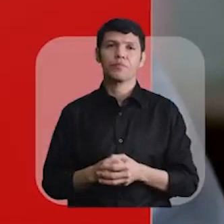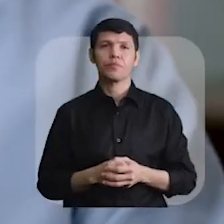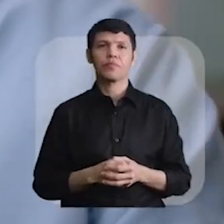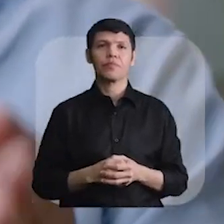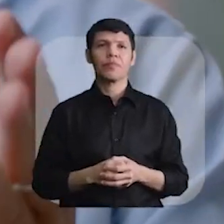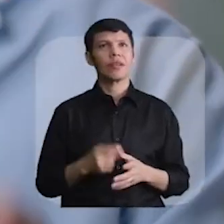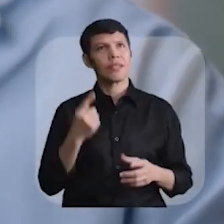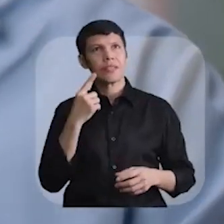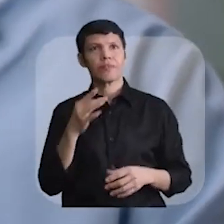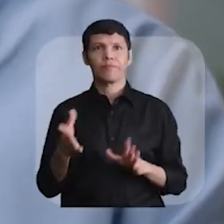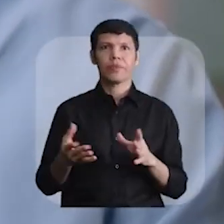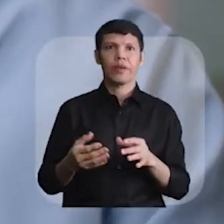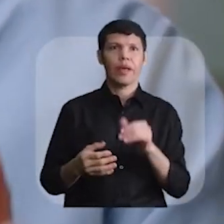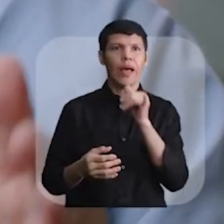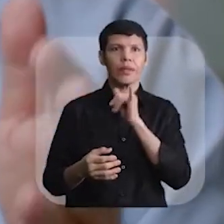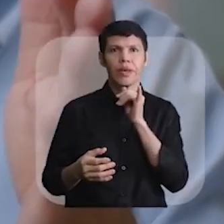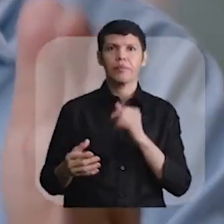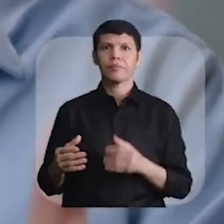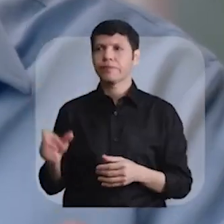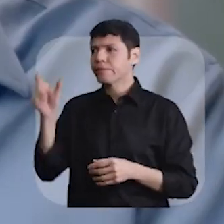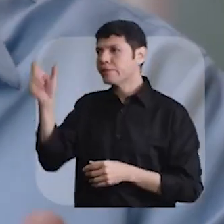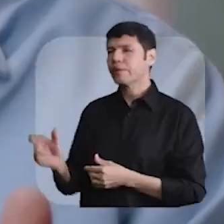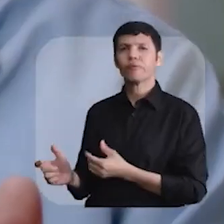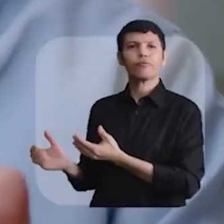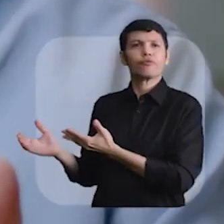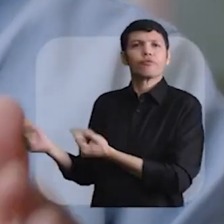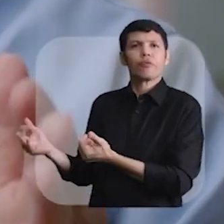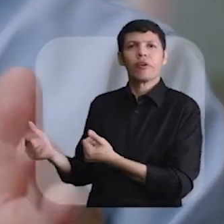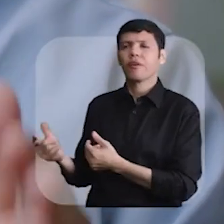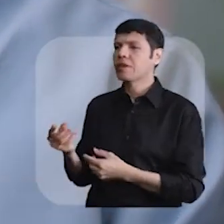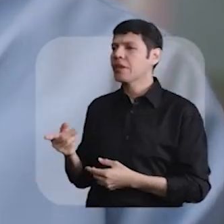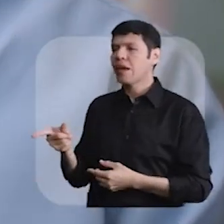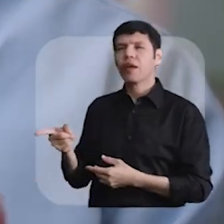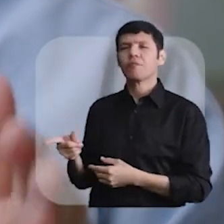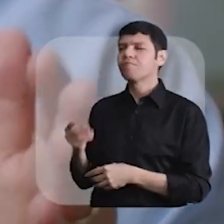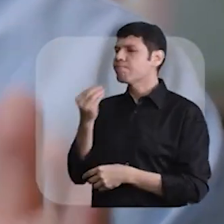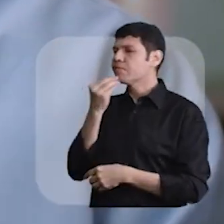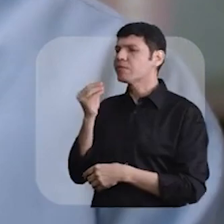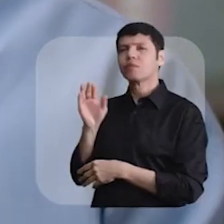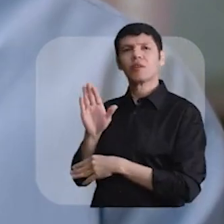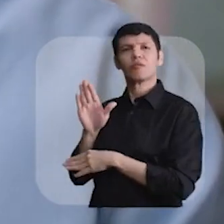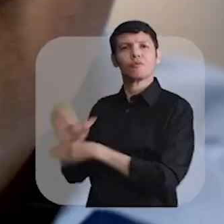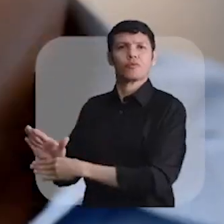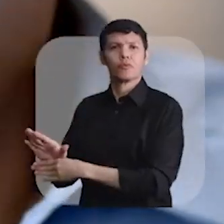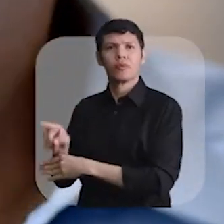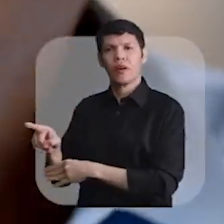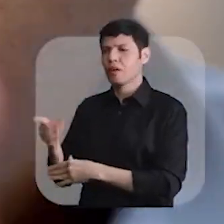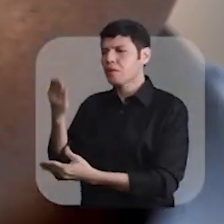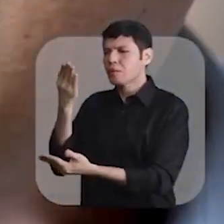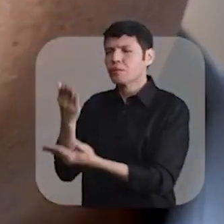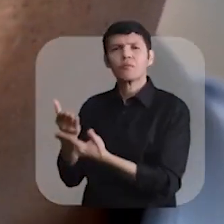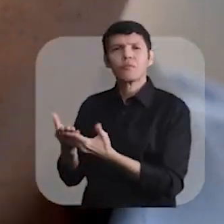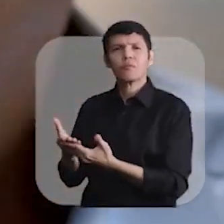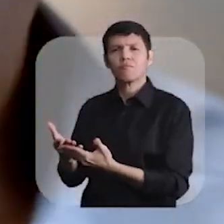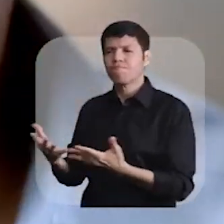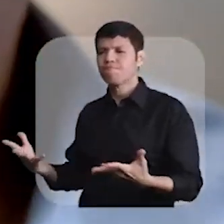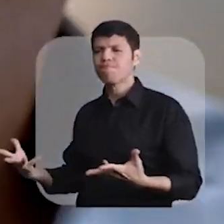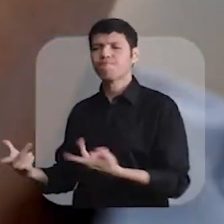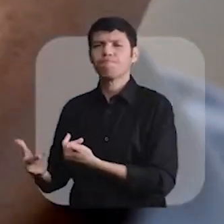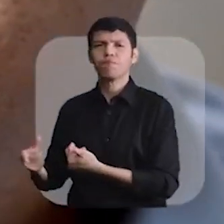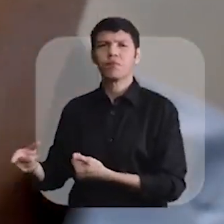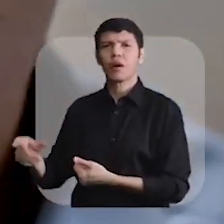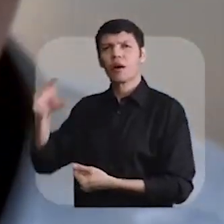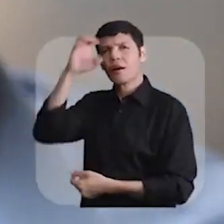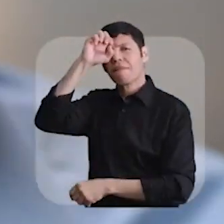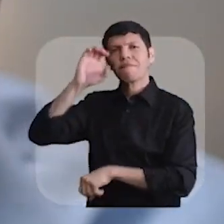Na hora que você pega um jovem e dá a ele a oportunidade de estudar, ter